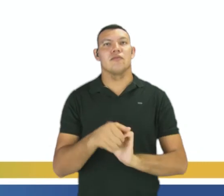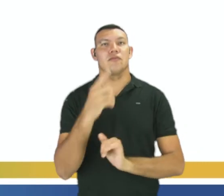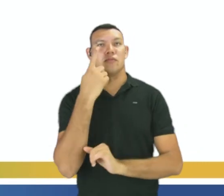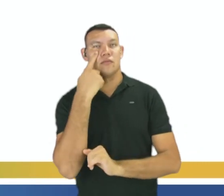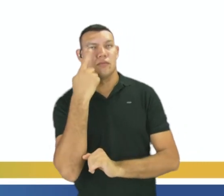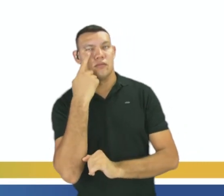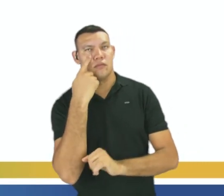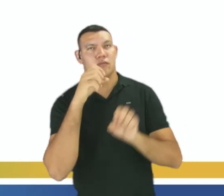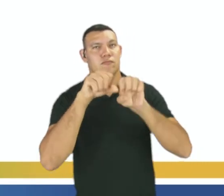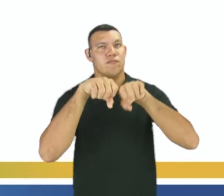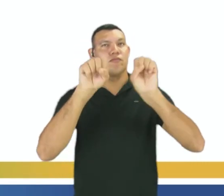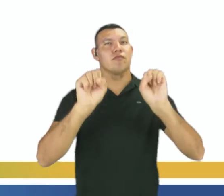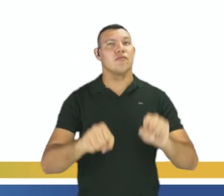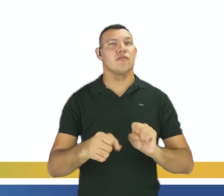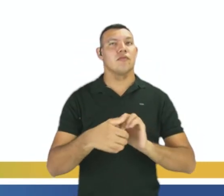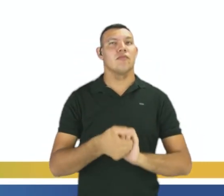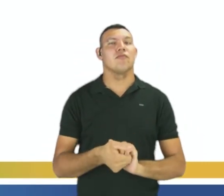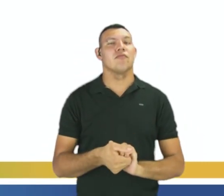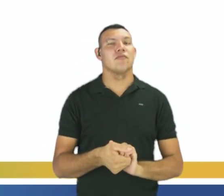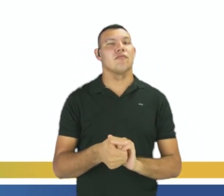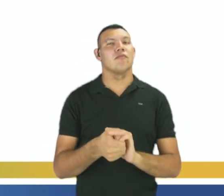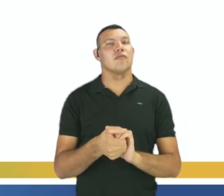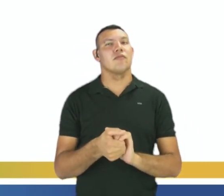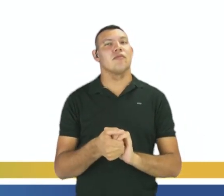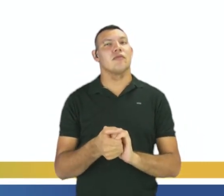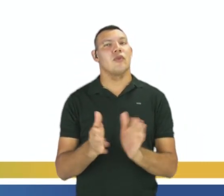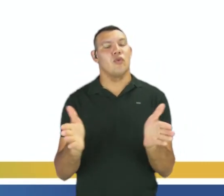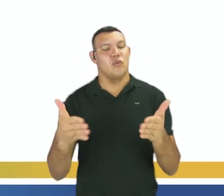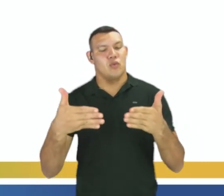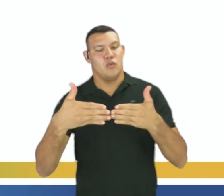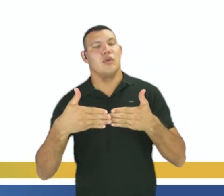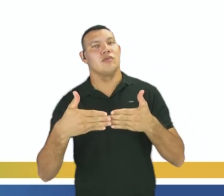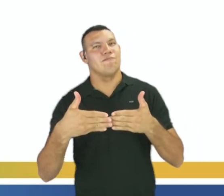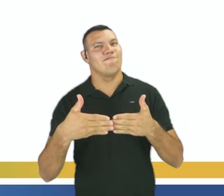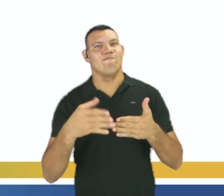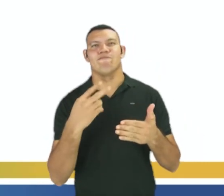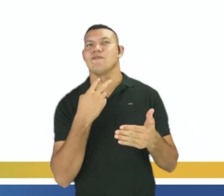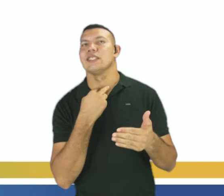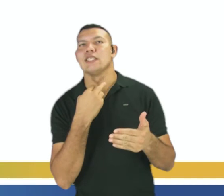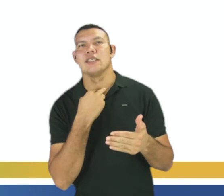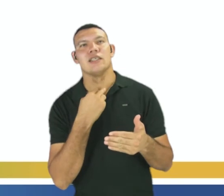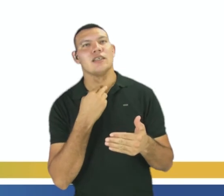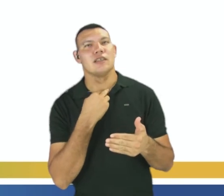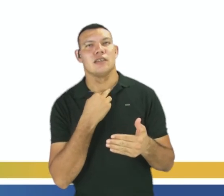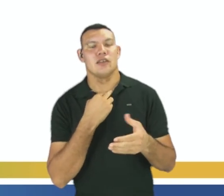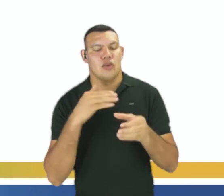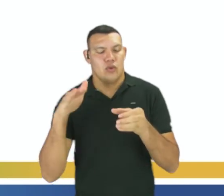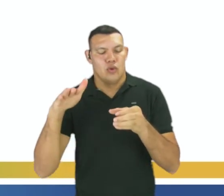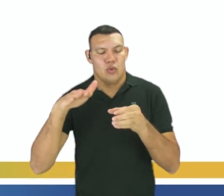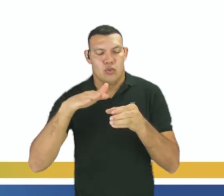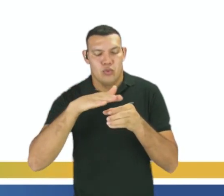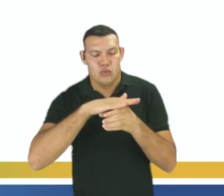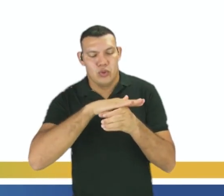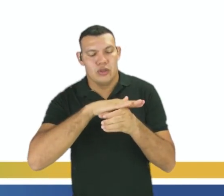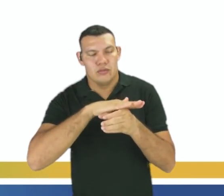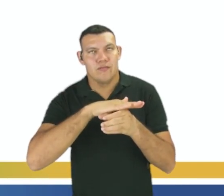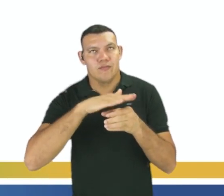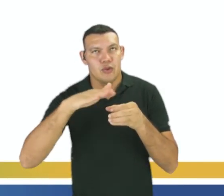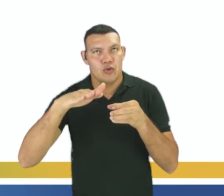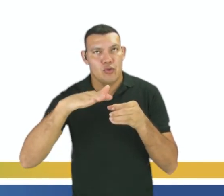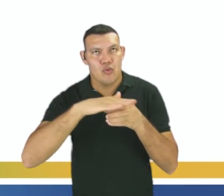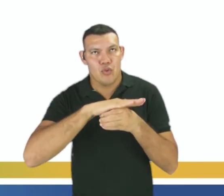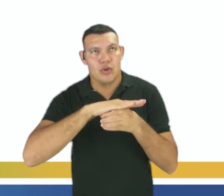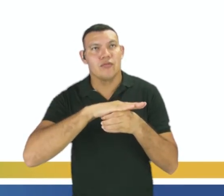imagens que o sistema precisa ser fechado, porque não pode ter troca de matéria com o meio